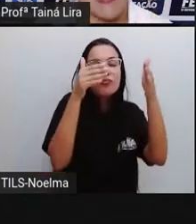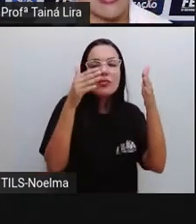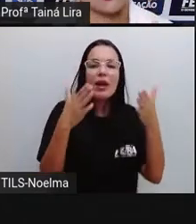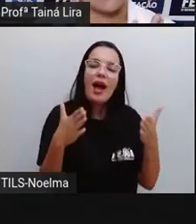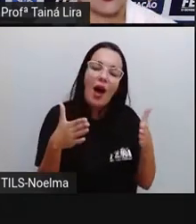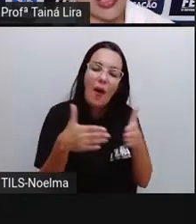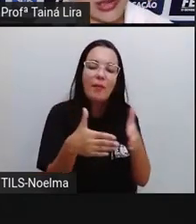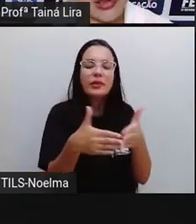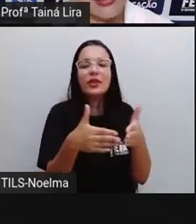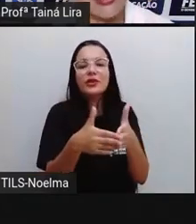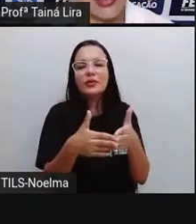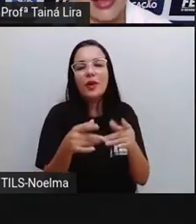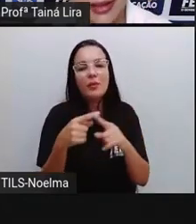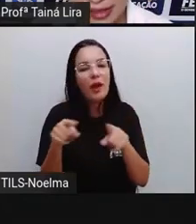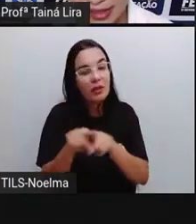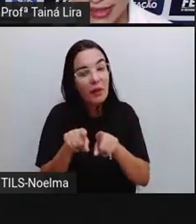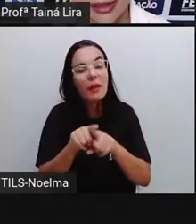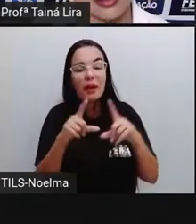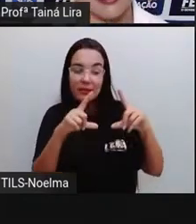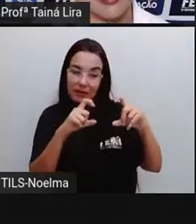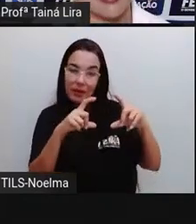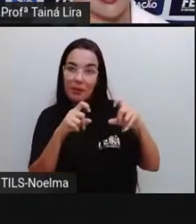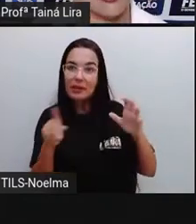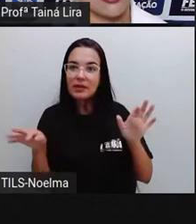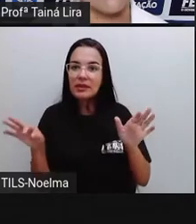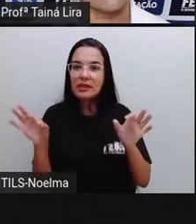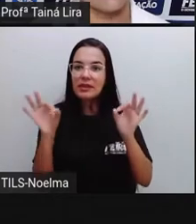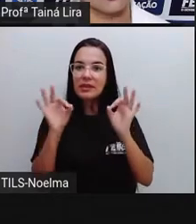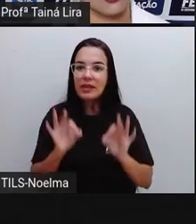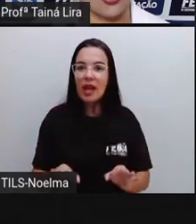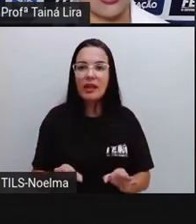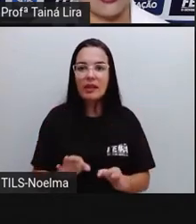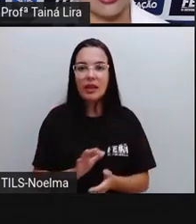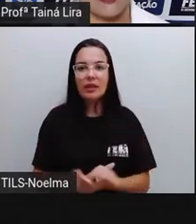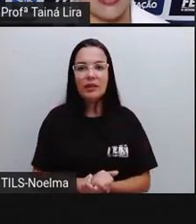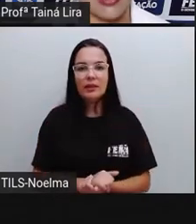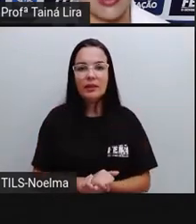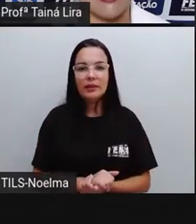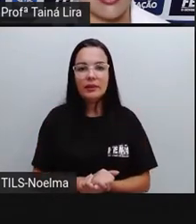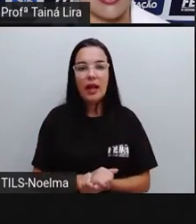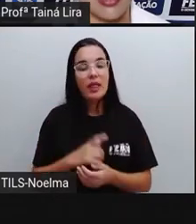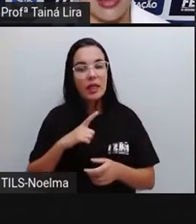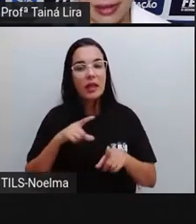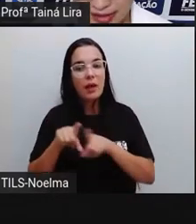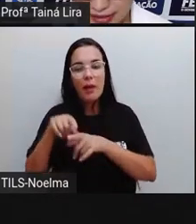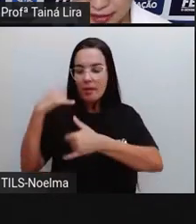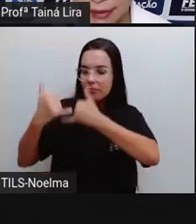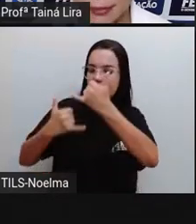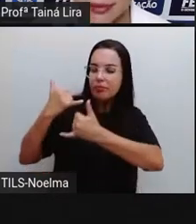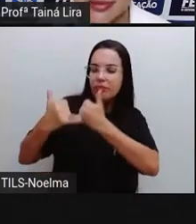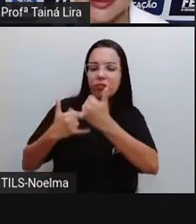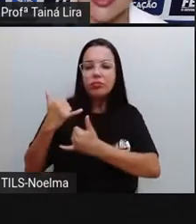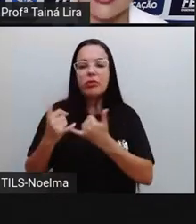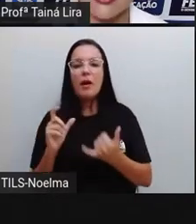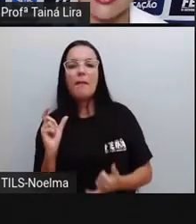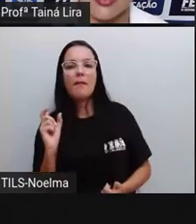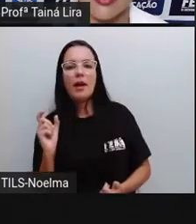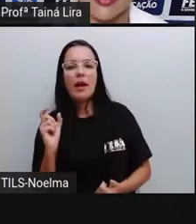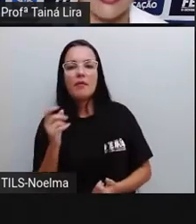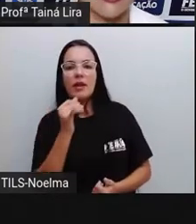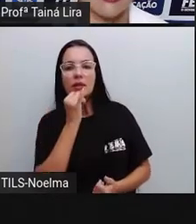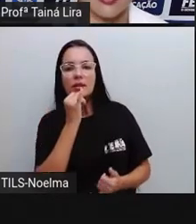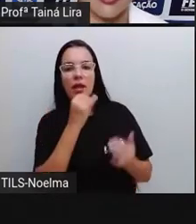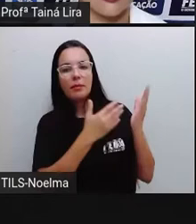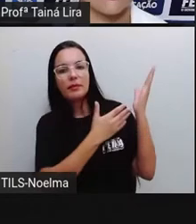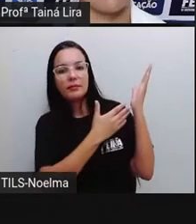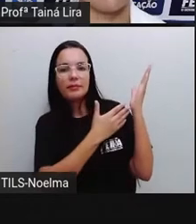a imagem correta, tá? E ele também pode usar jogos de palavras, tá? Então, a Pro até trouxe aqui, ó,